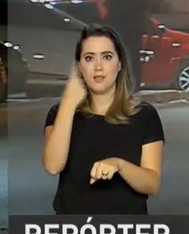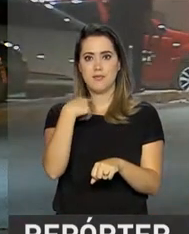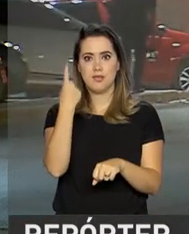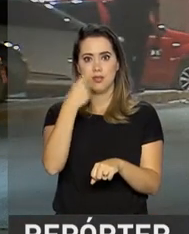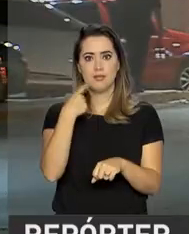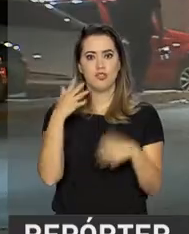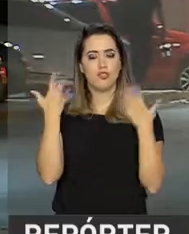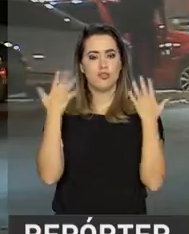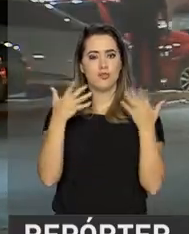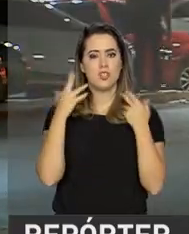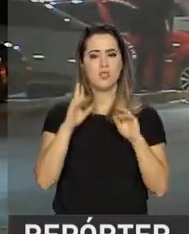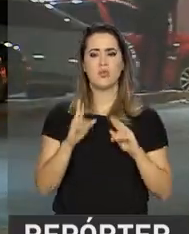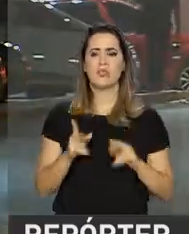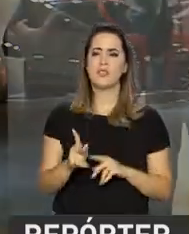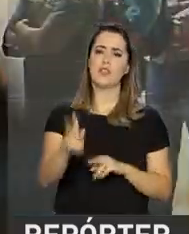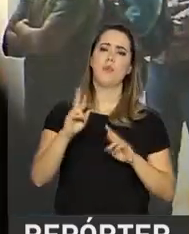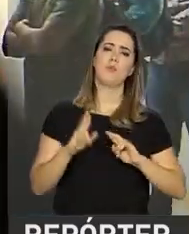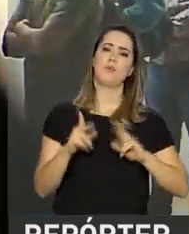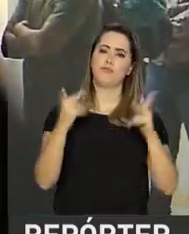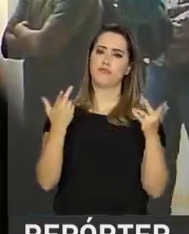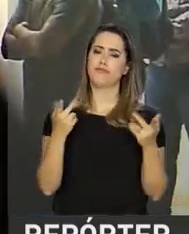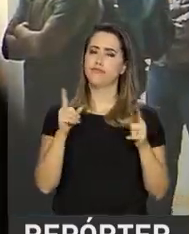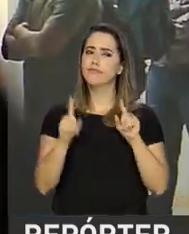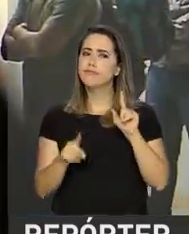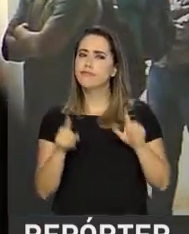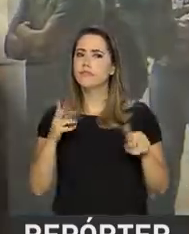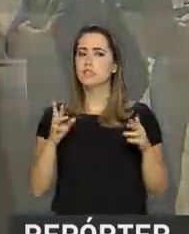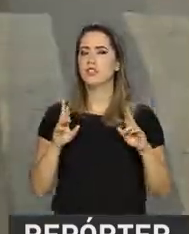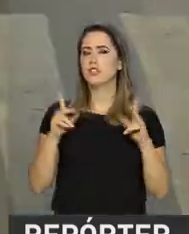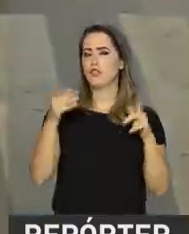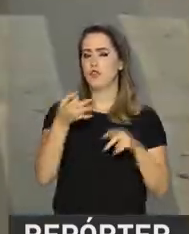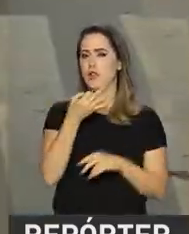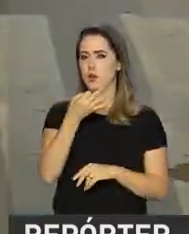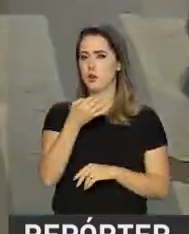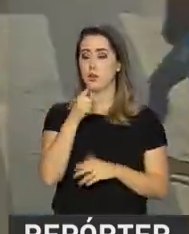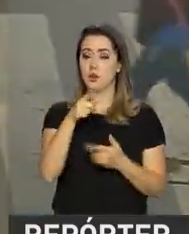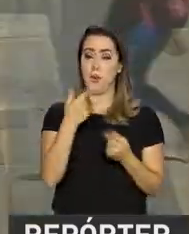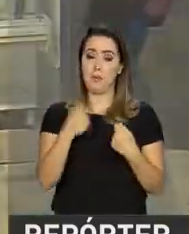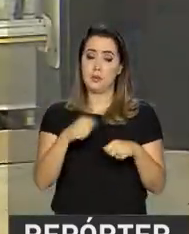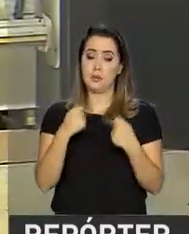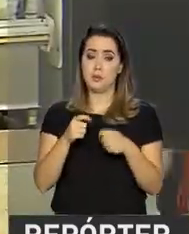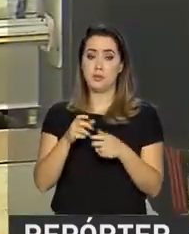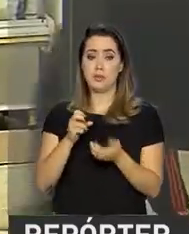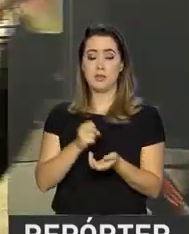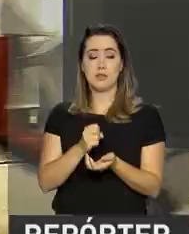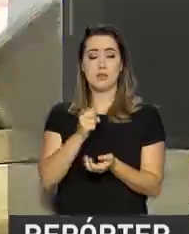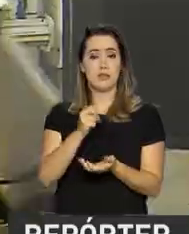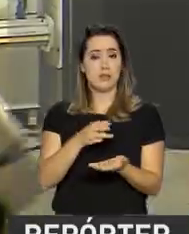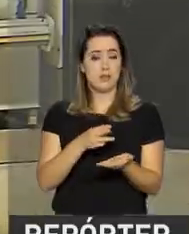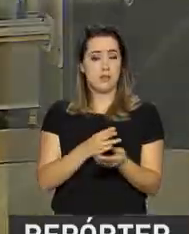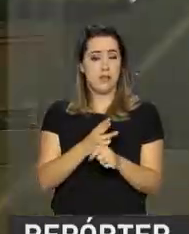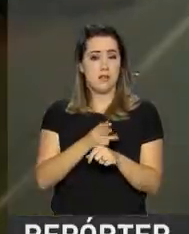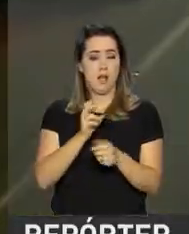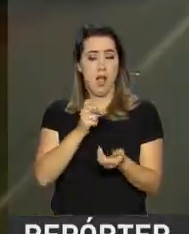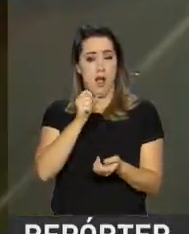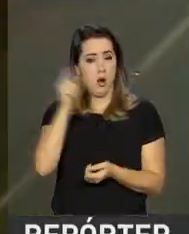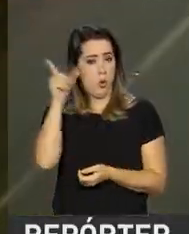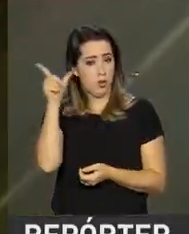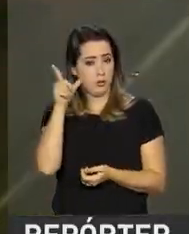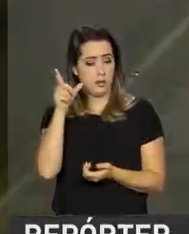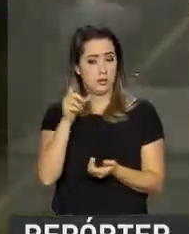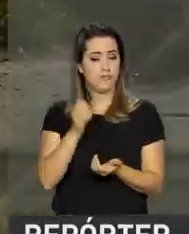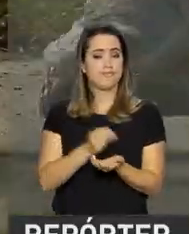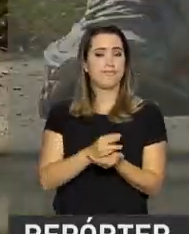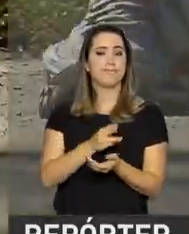divergências. Para quem tem que acordar cedo para trabalhar e ir para a escola, ele tem um gosto de café amargo. Mas